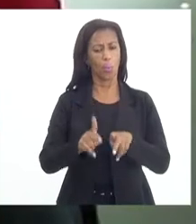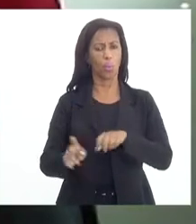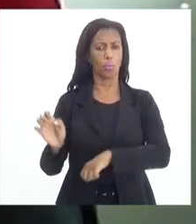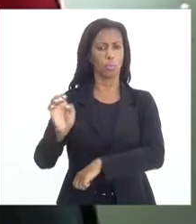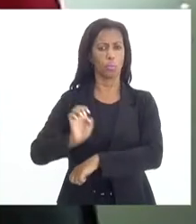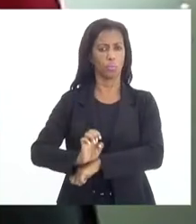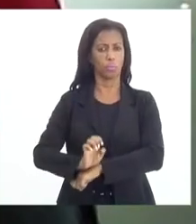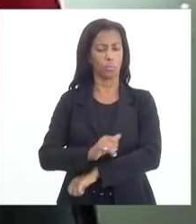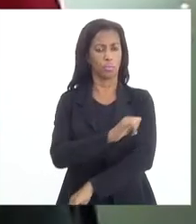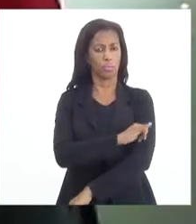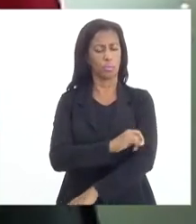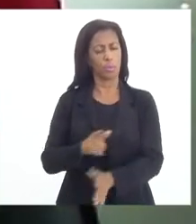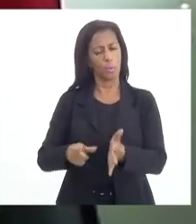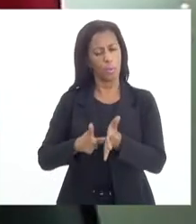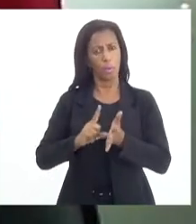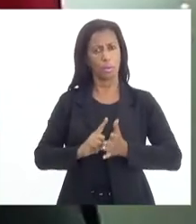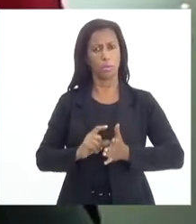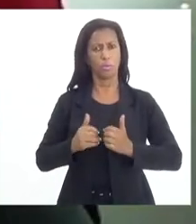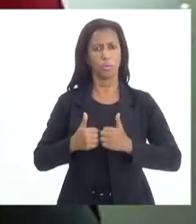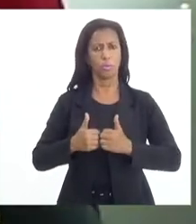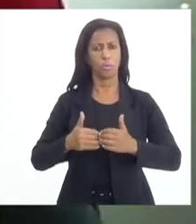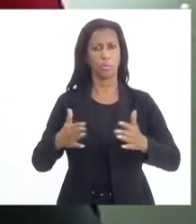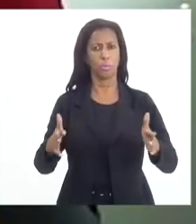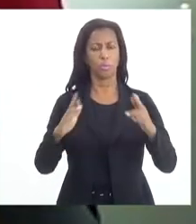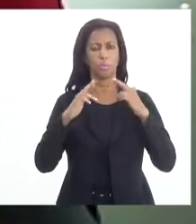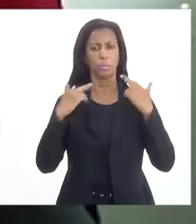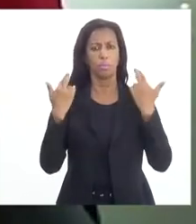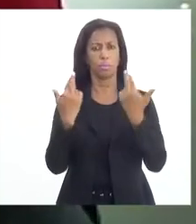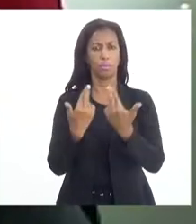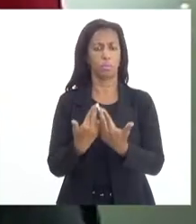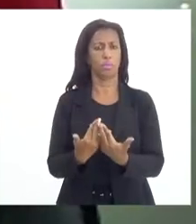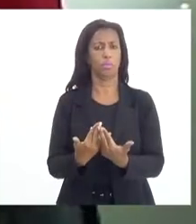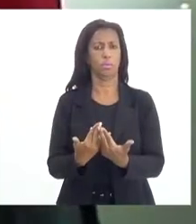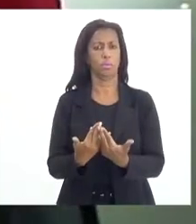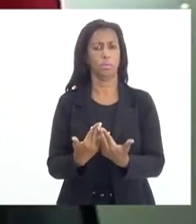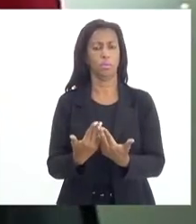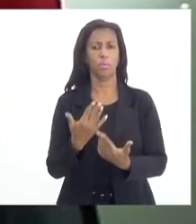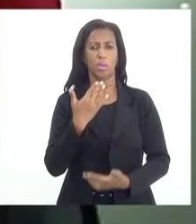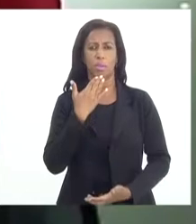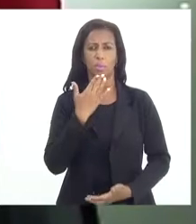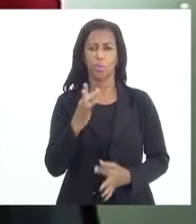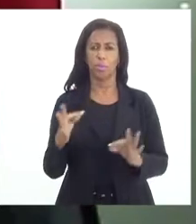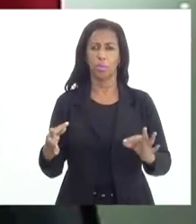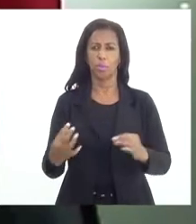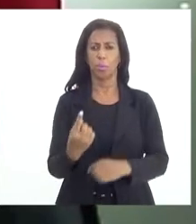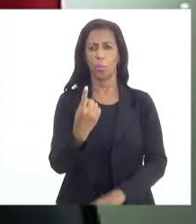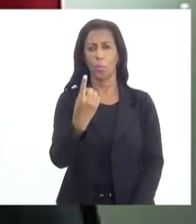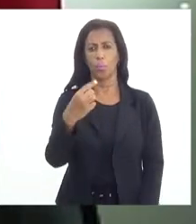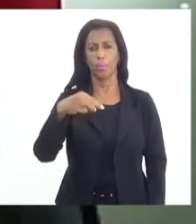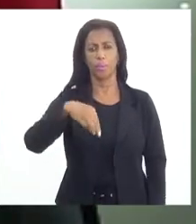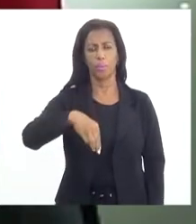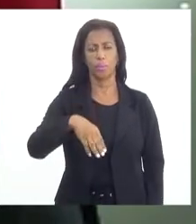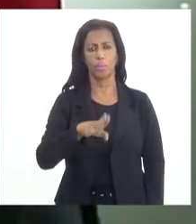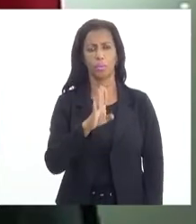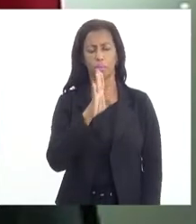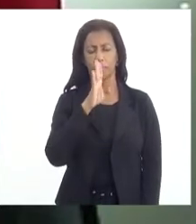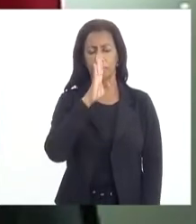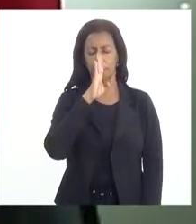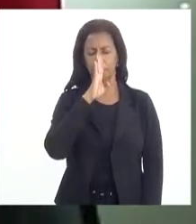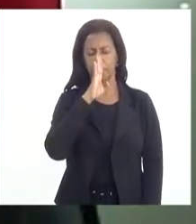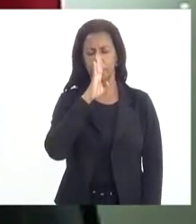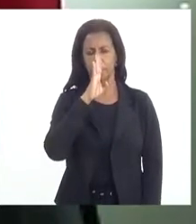Janeiro. Então, antes de iniciar a nossa audiência, eu gostaria de pedir a todos um minuto de silêncio em